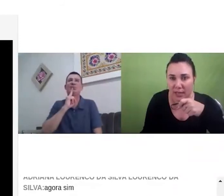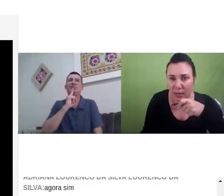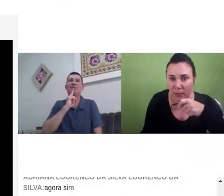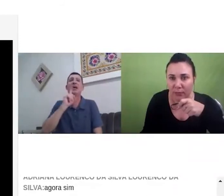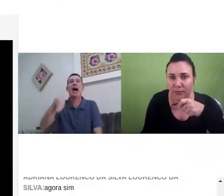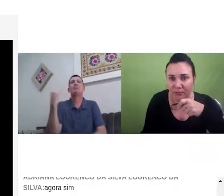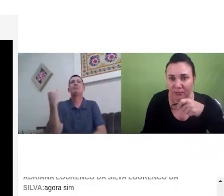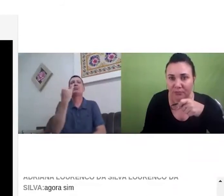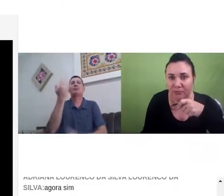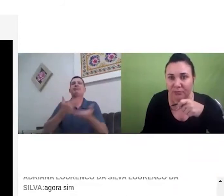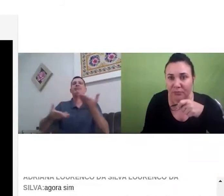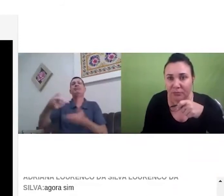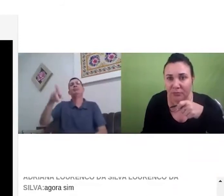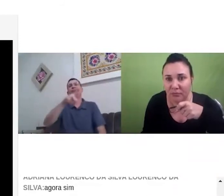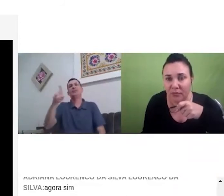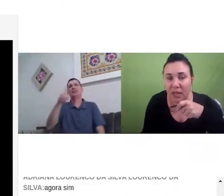da educação